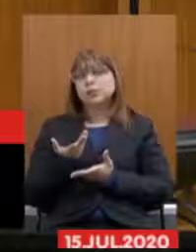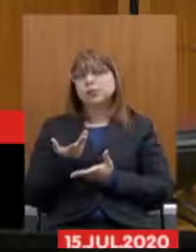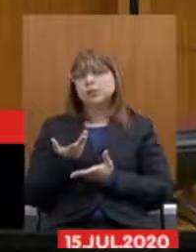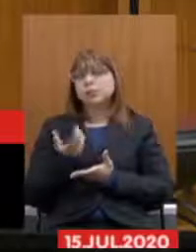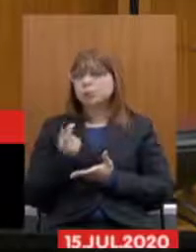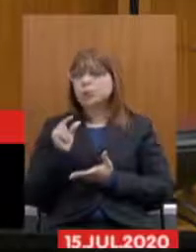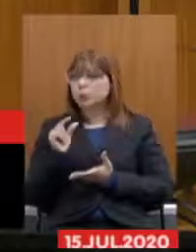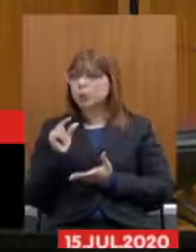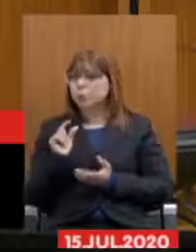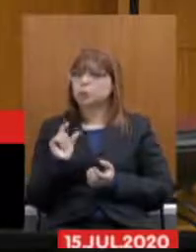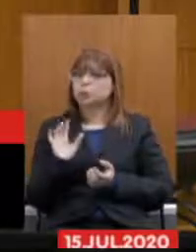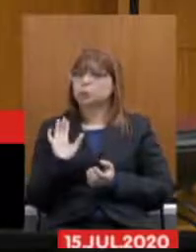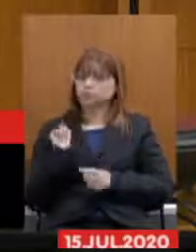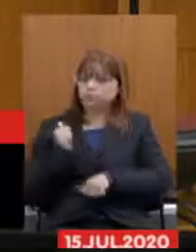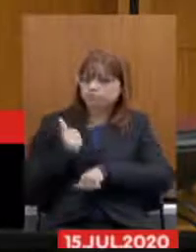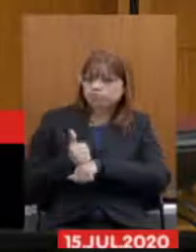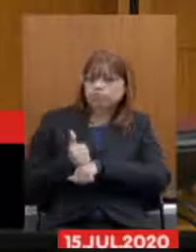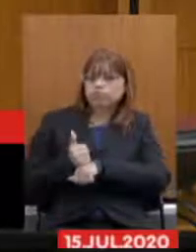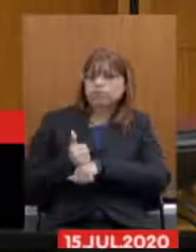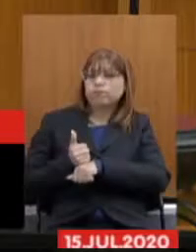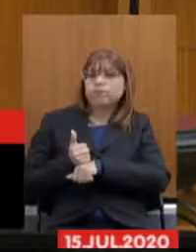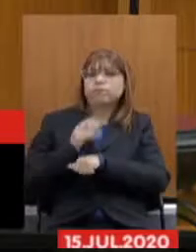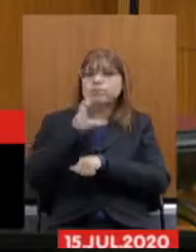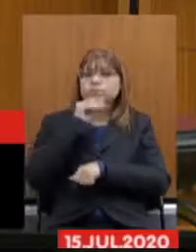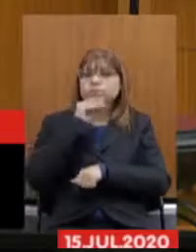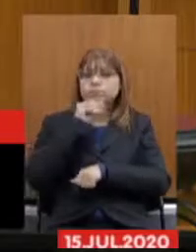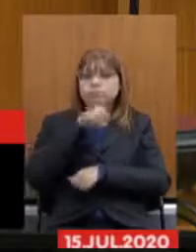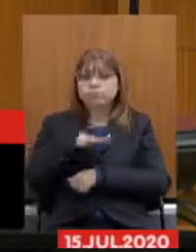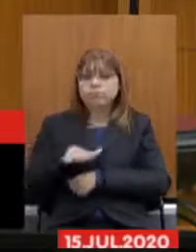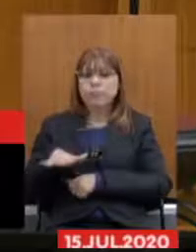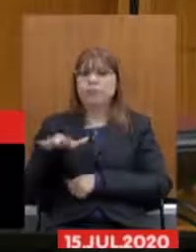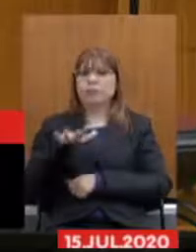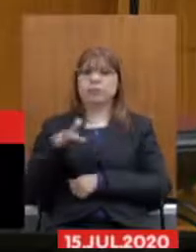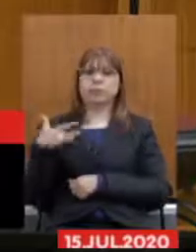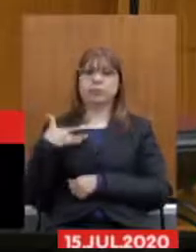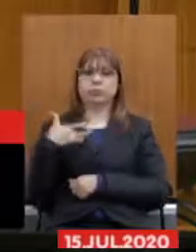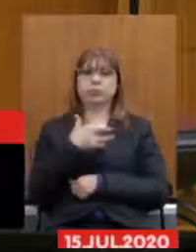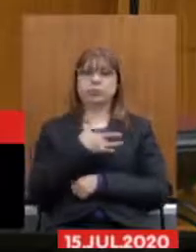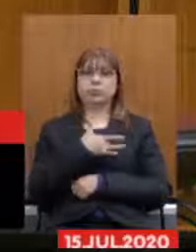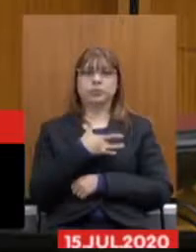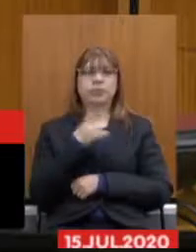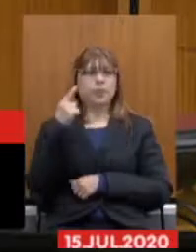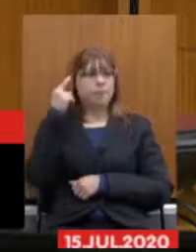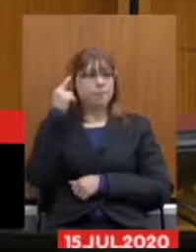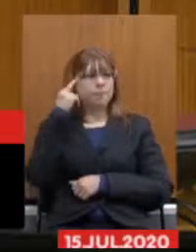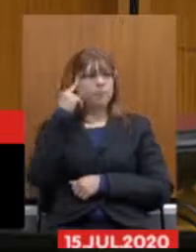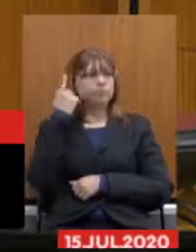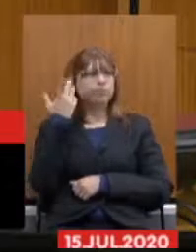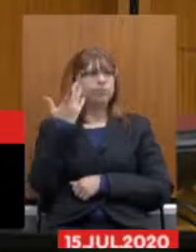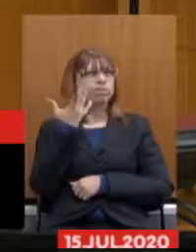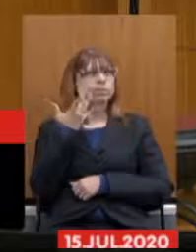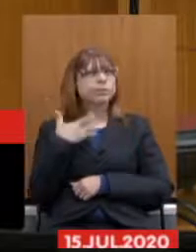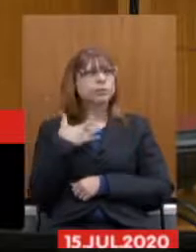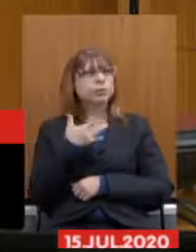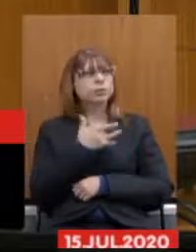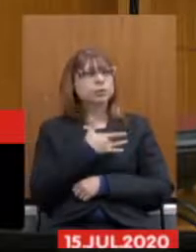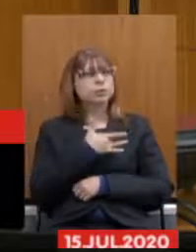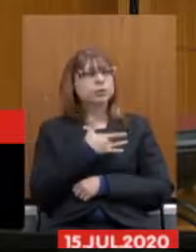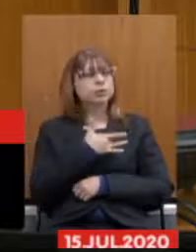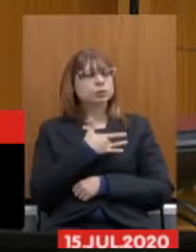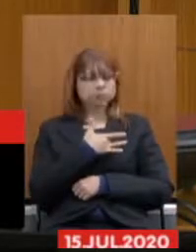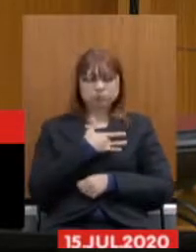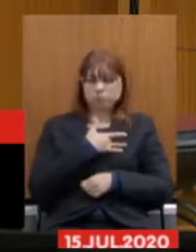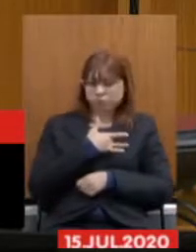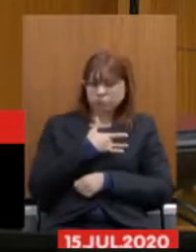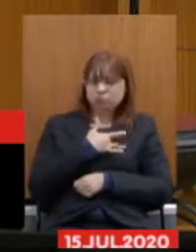nome dos trabalhadores da saúde e quando nós falamos em saúde nós estamos falando da vida